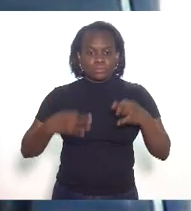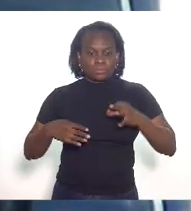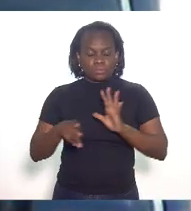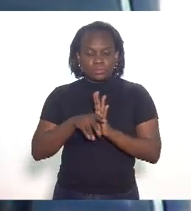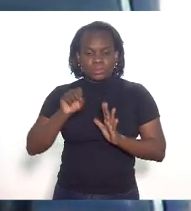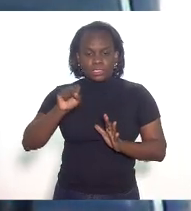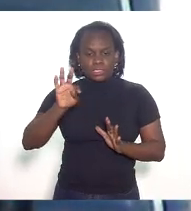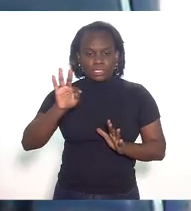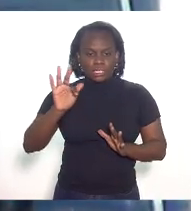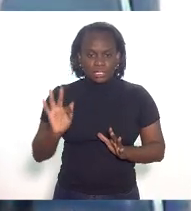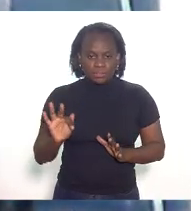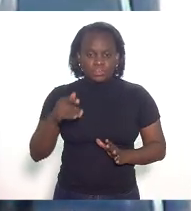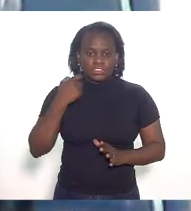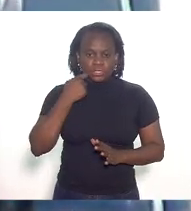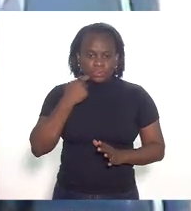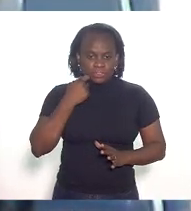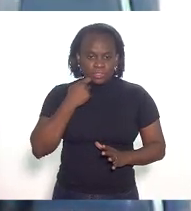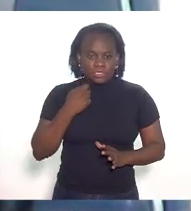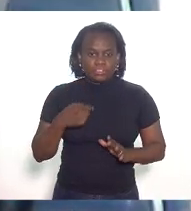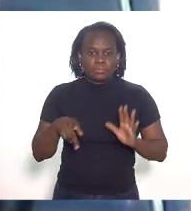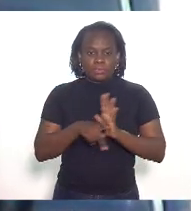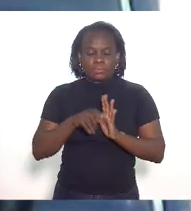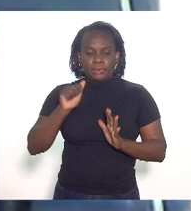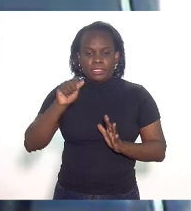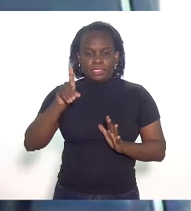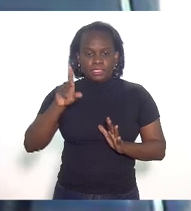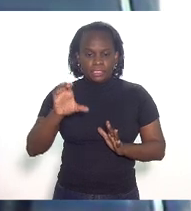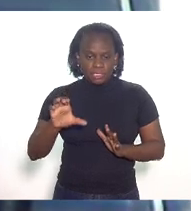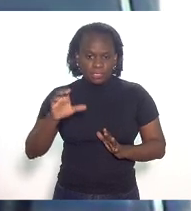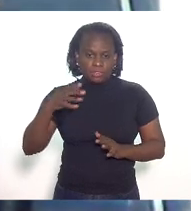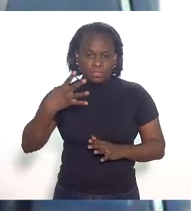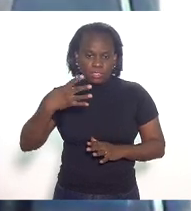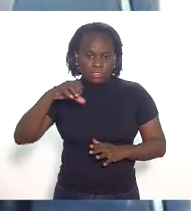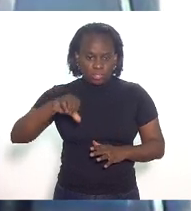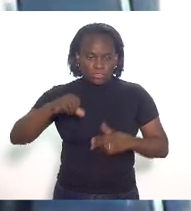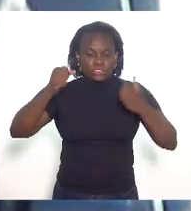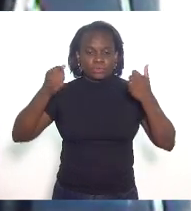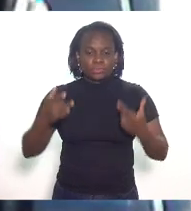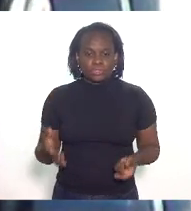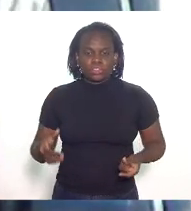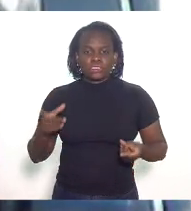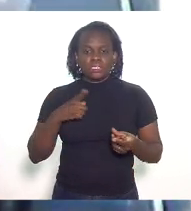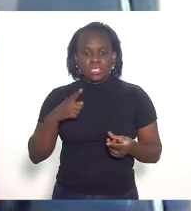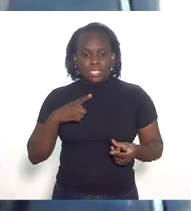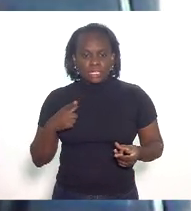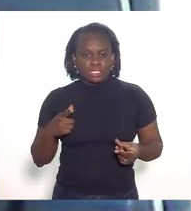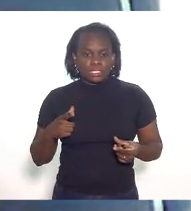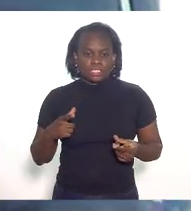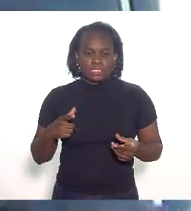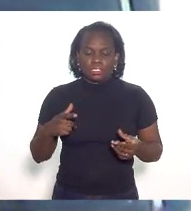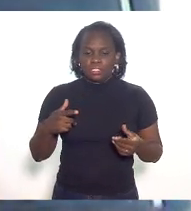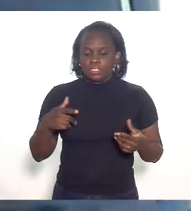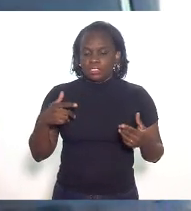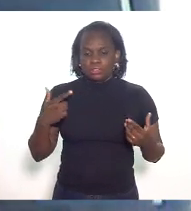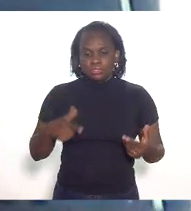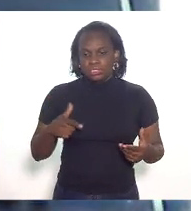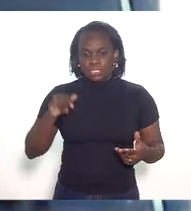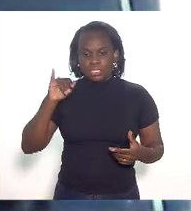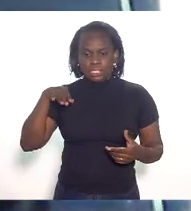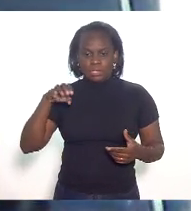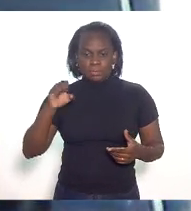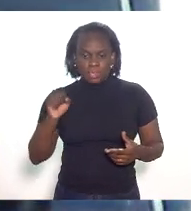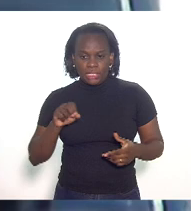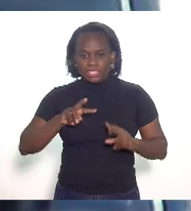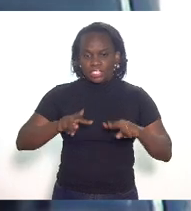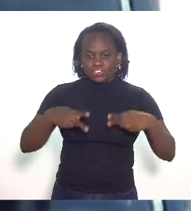STF nessa sexta-feira da ADC 49 que julgou que existe imunidade ou que não existe não incidência no ICMS em